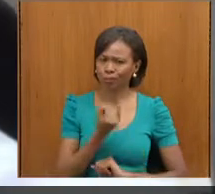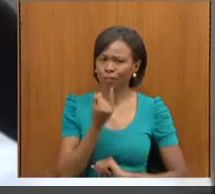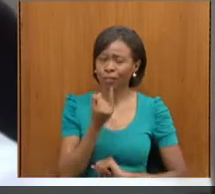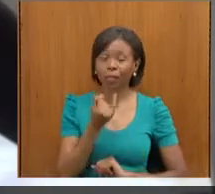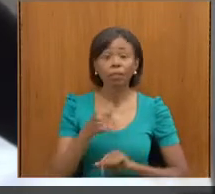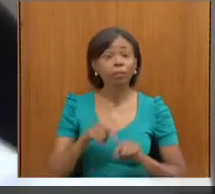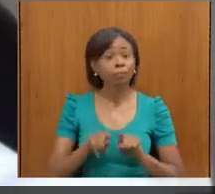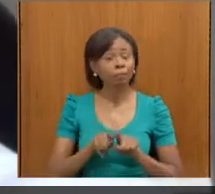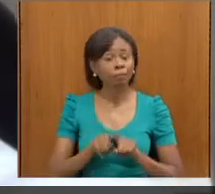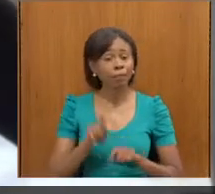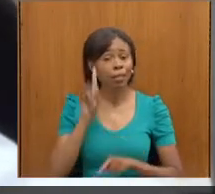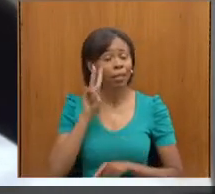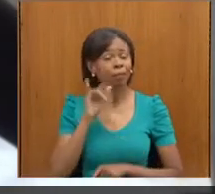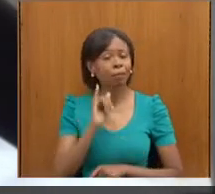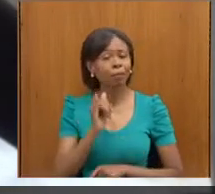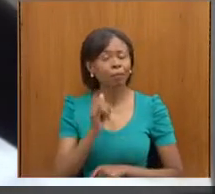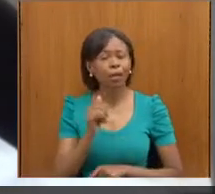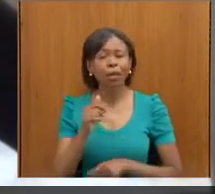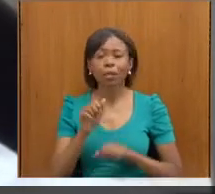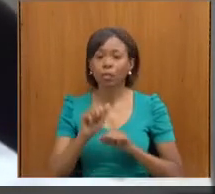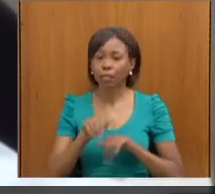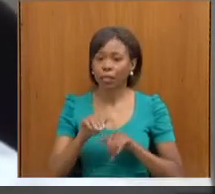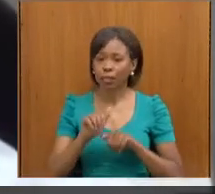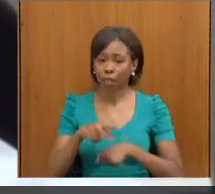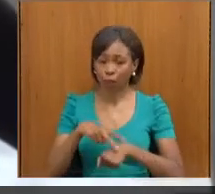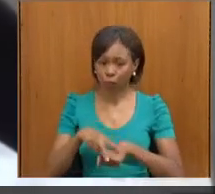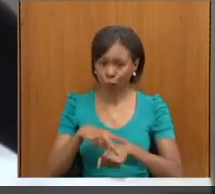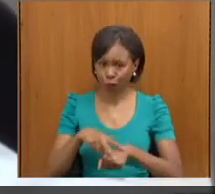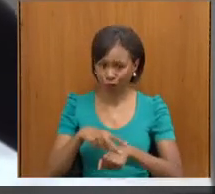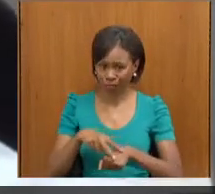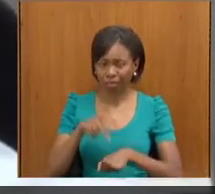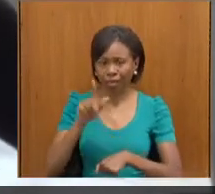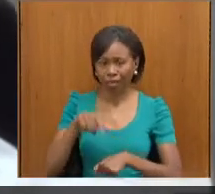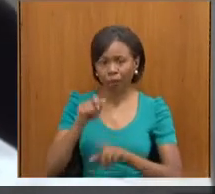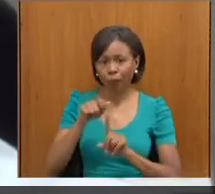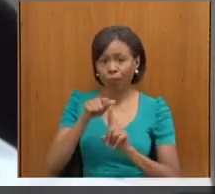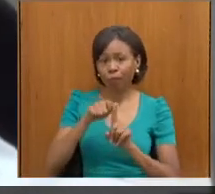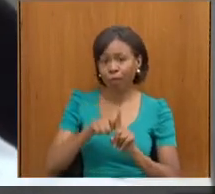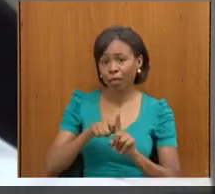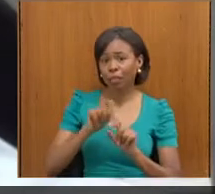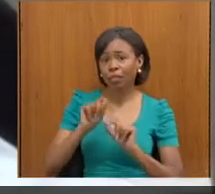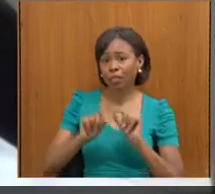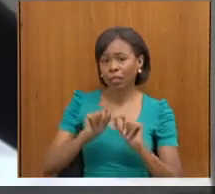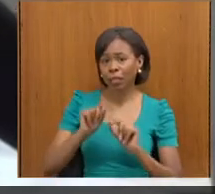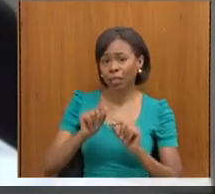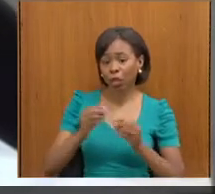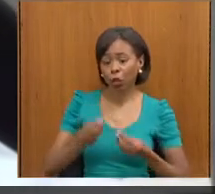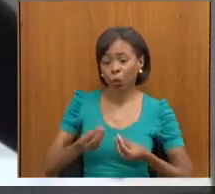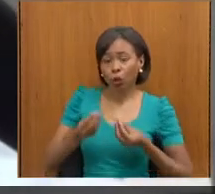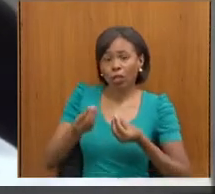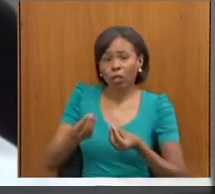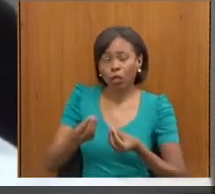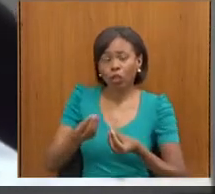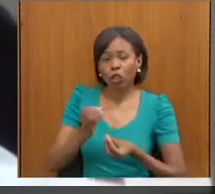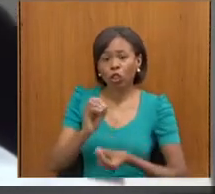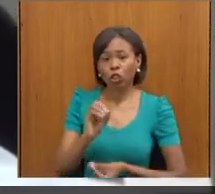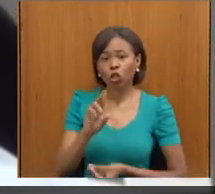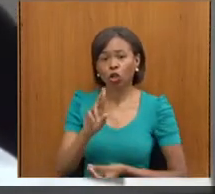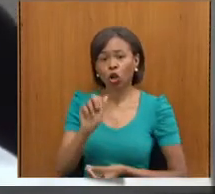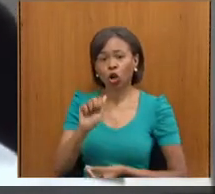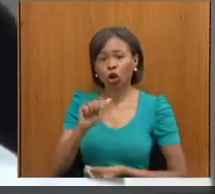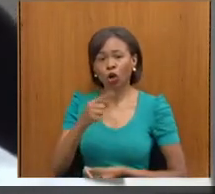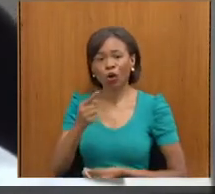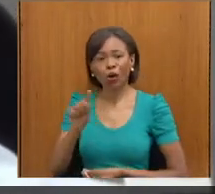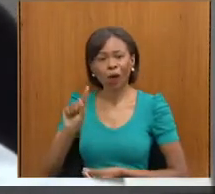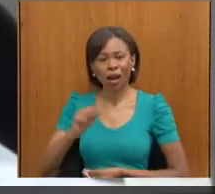que o setembro verde também é o mês da doação de órgãos. E o dia 27 de setembro é